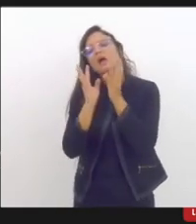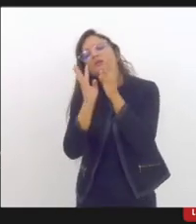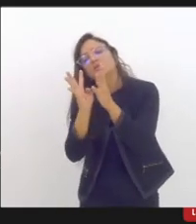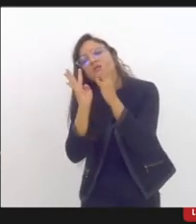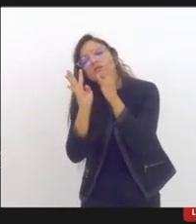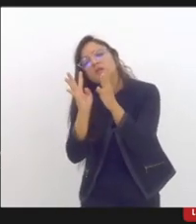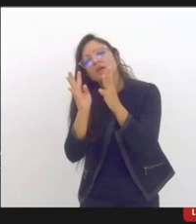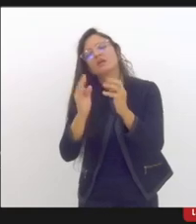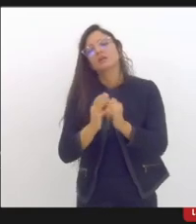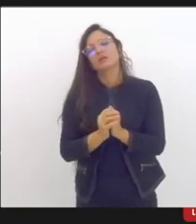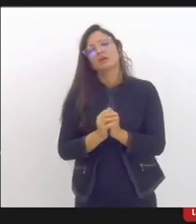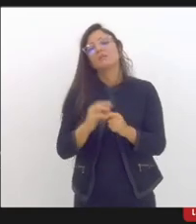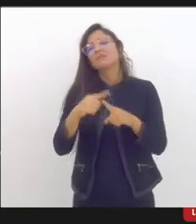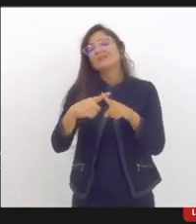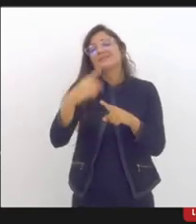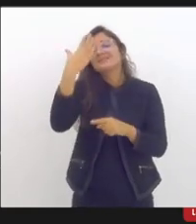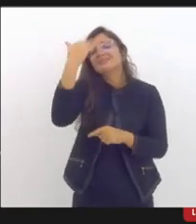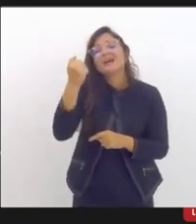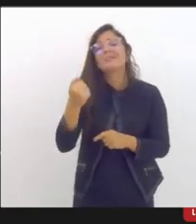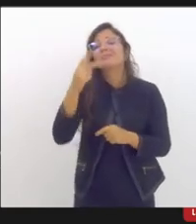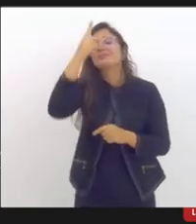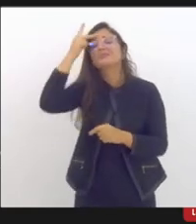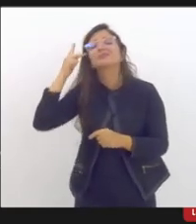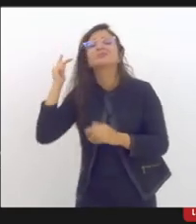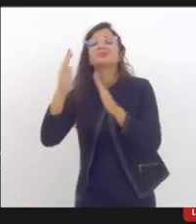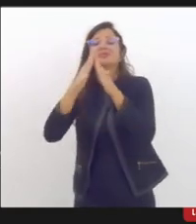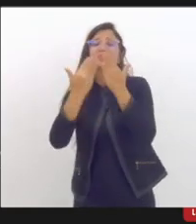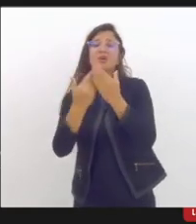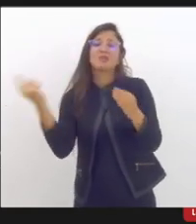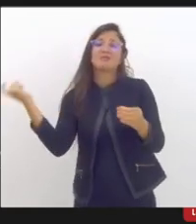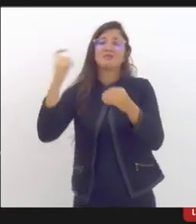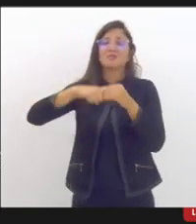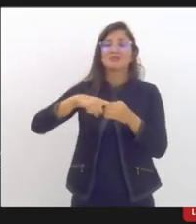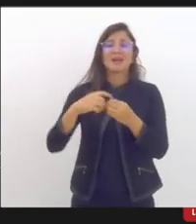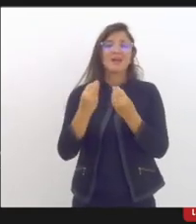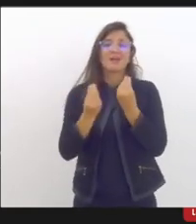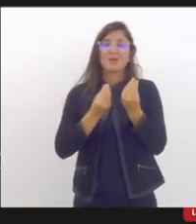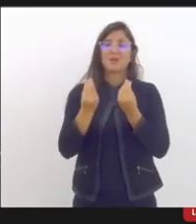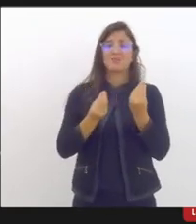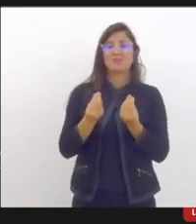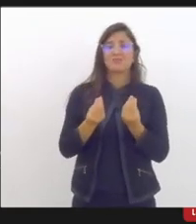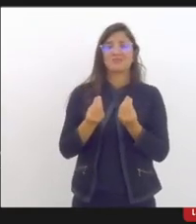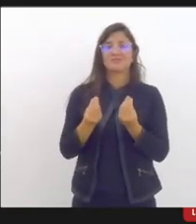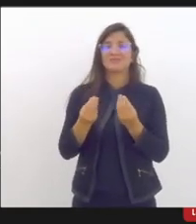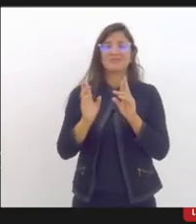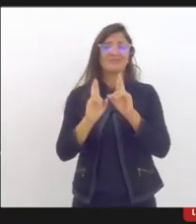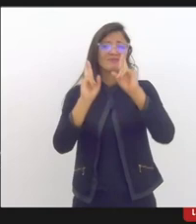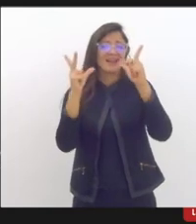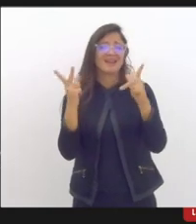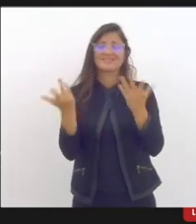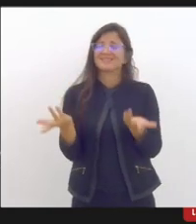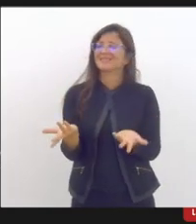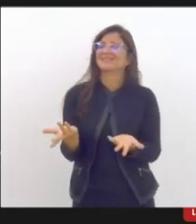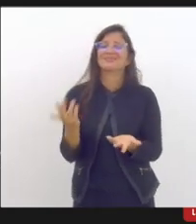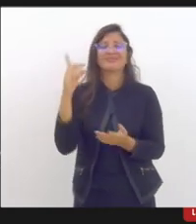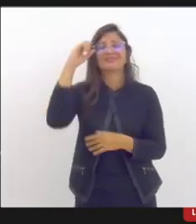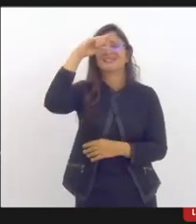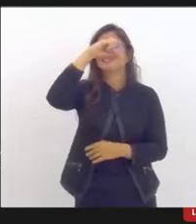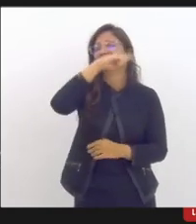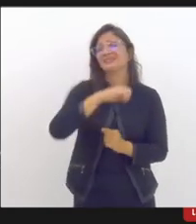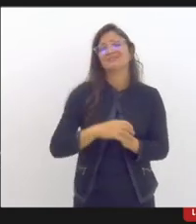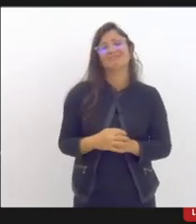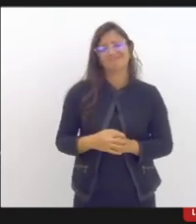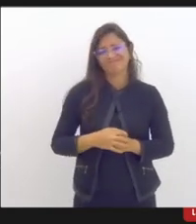quanto todo mundo retornava diferente para o ambiente escolar, né? Então,